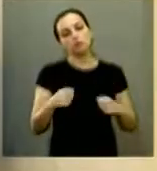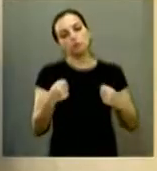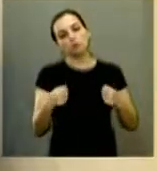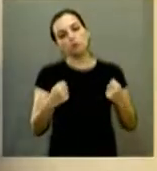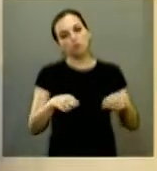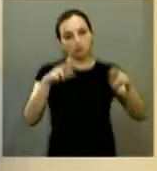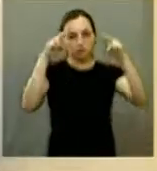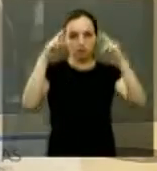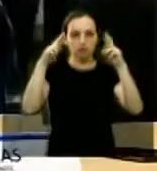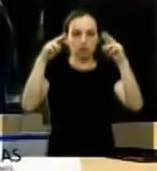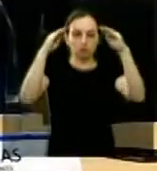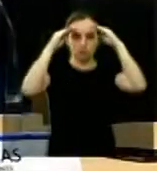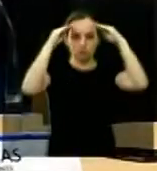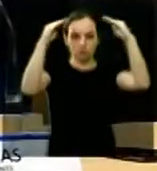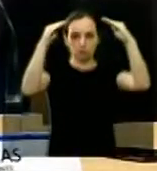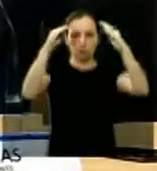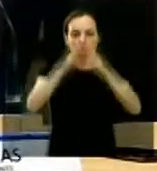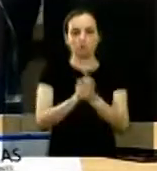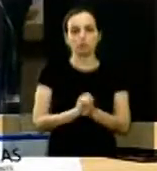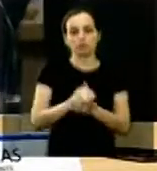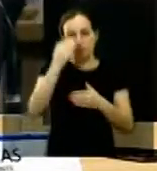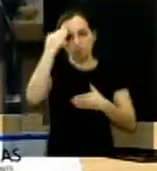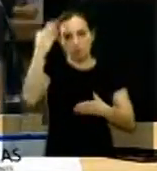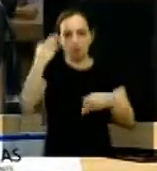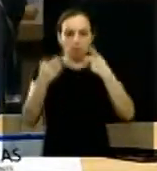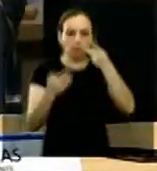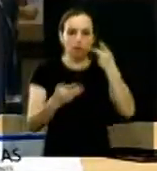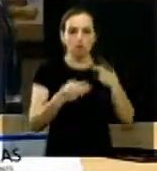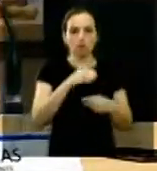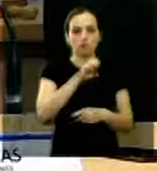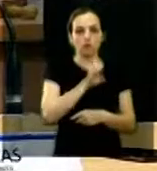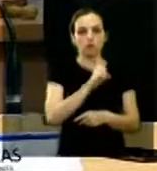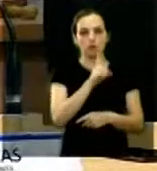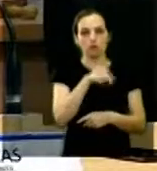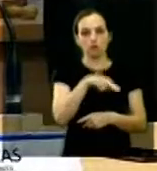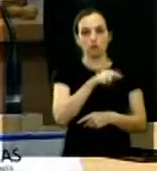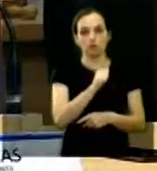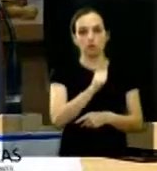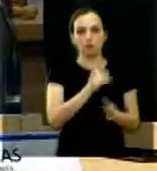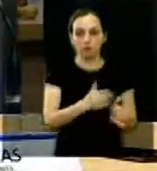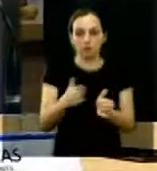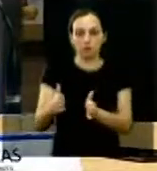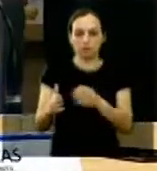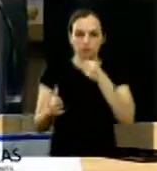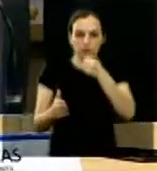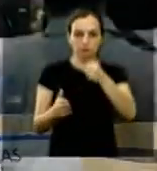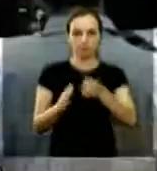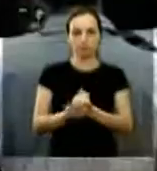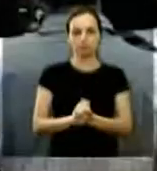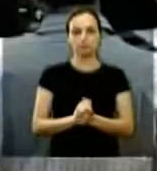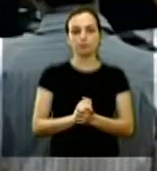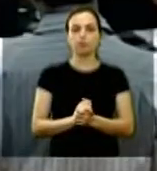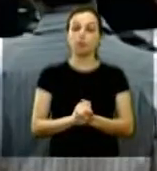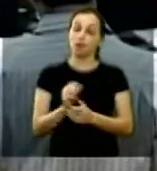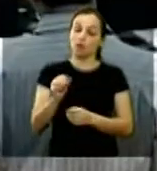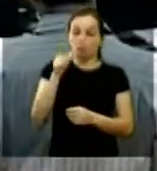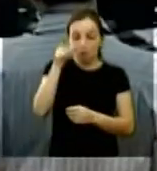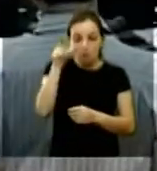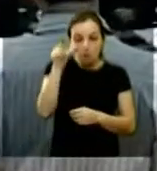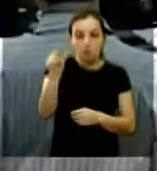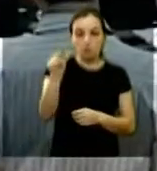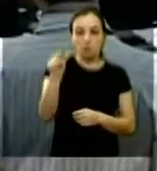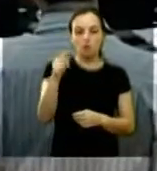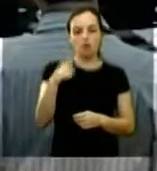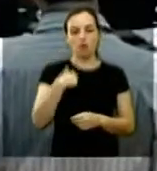esse nosso respeito obrigado vereador a vereadora Edna Martins gostou de uma parte não eu queria só chamar atenção para o fato